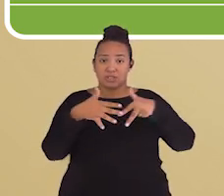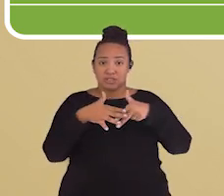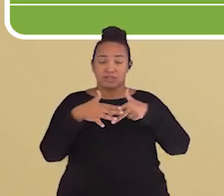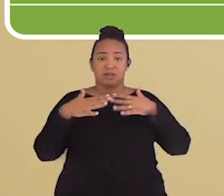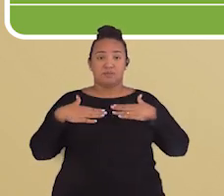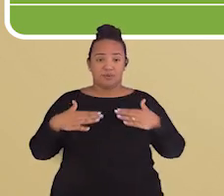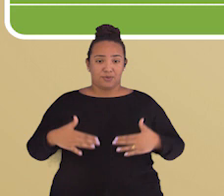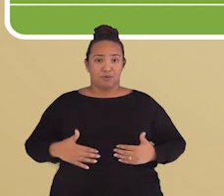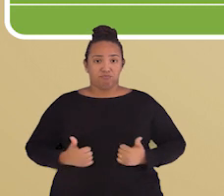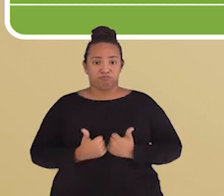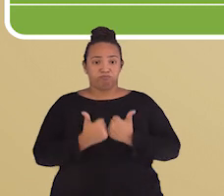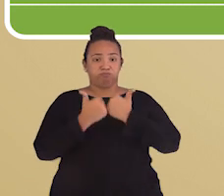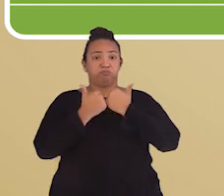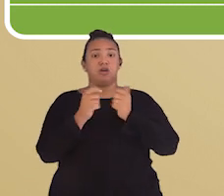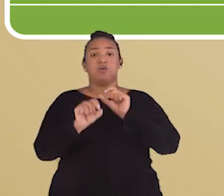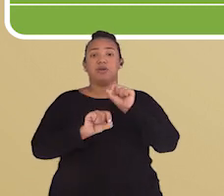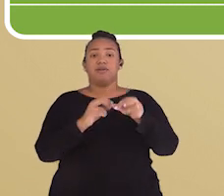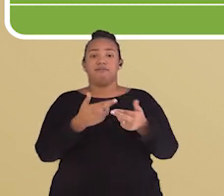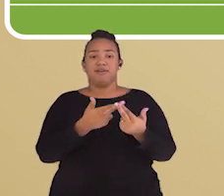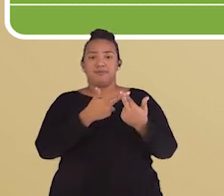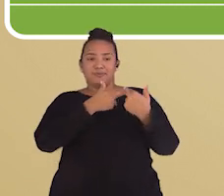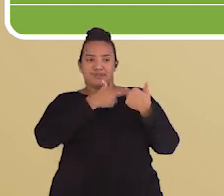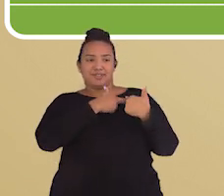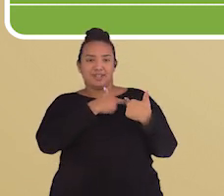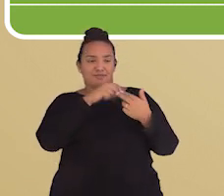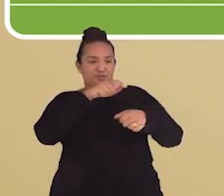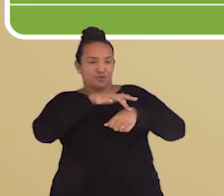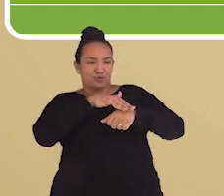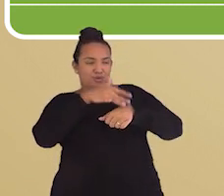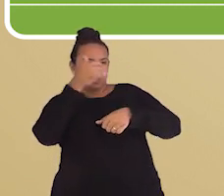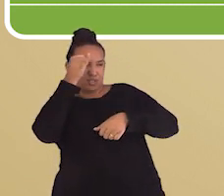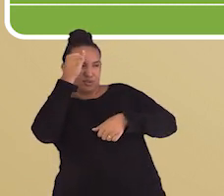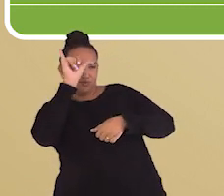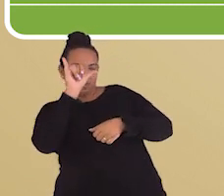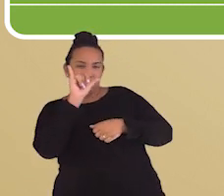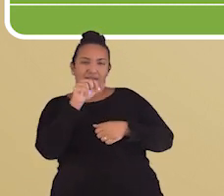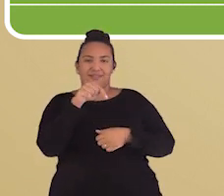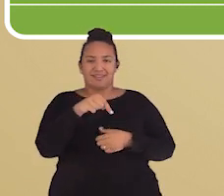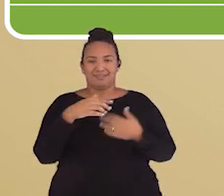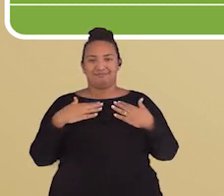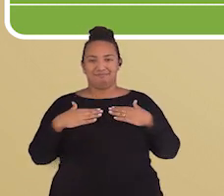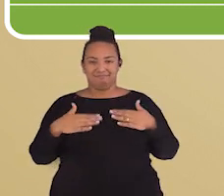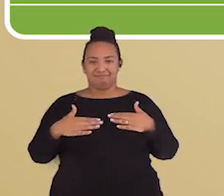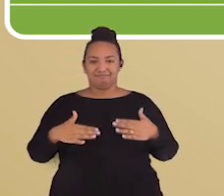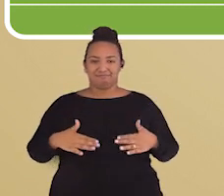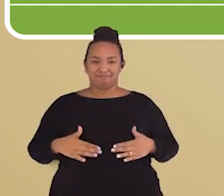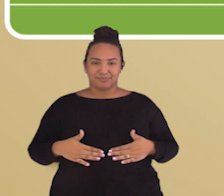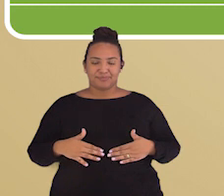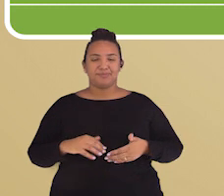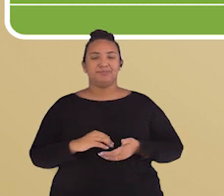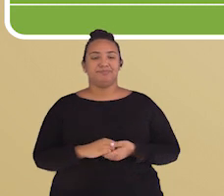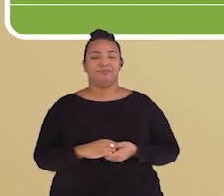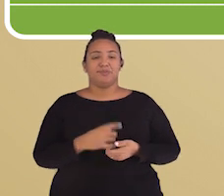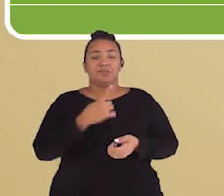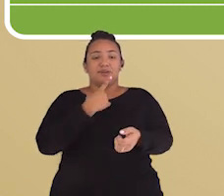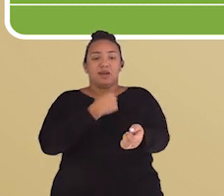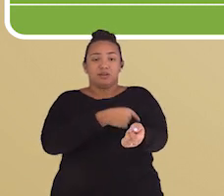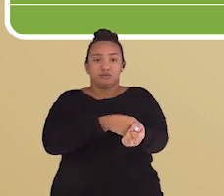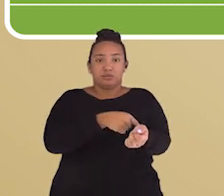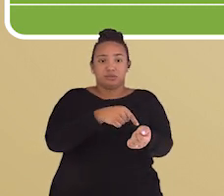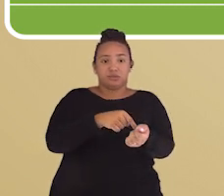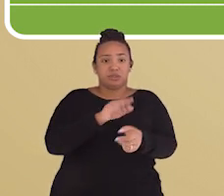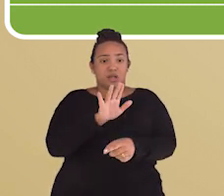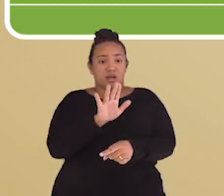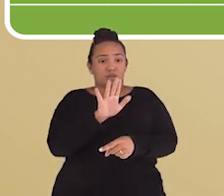que é o responsável por combater as infecções em nosso corpo, liberando o organismo invasor em nossa